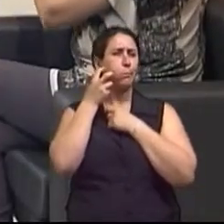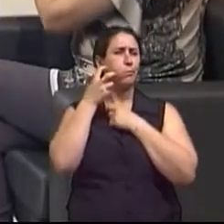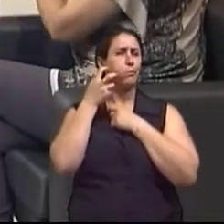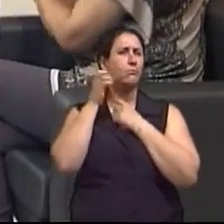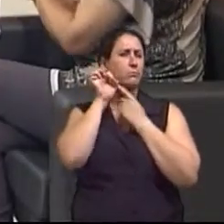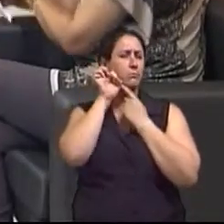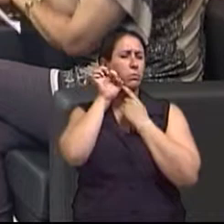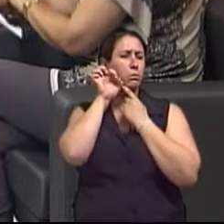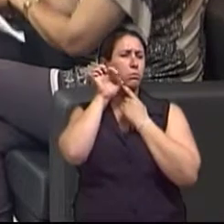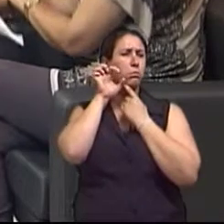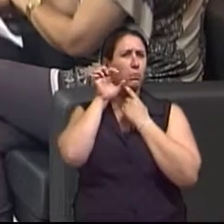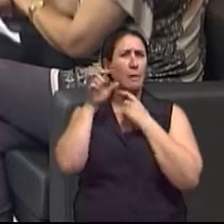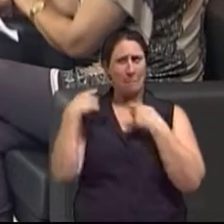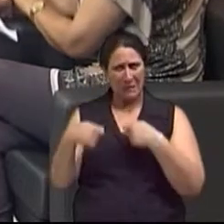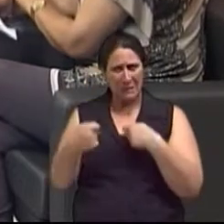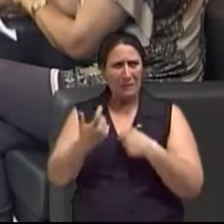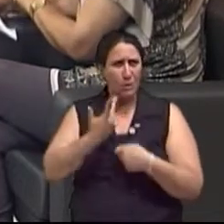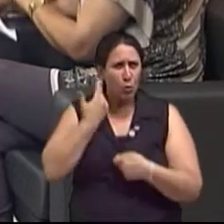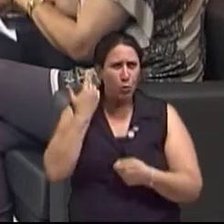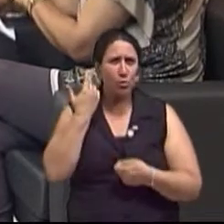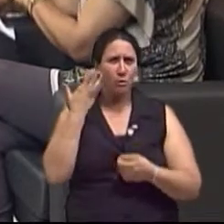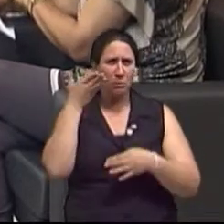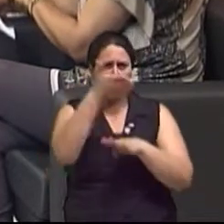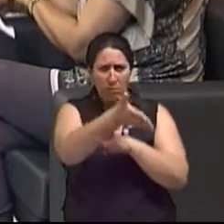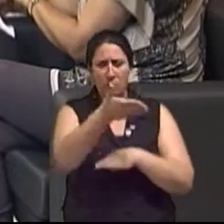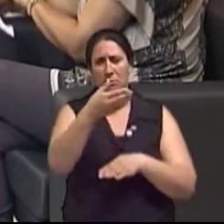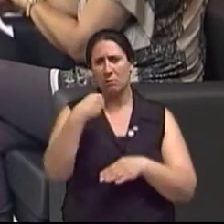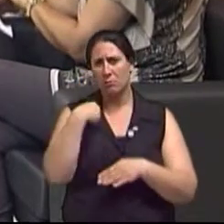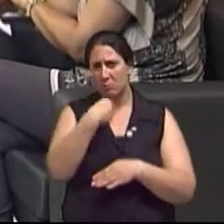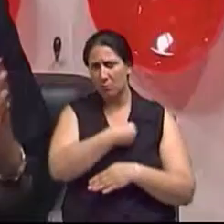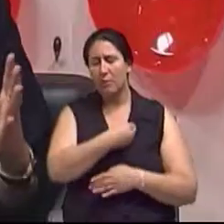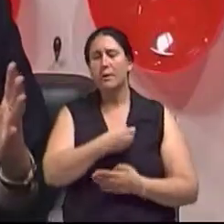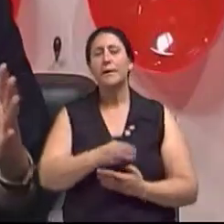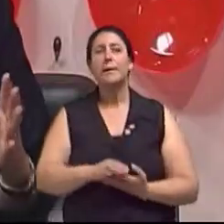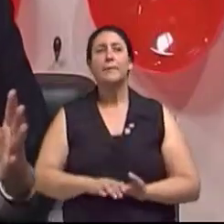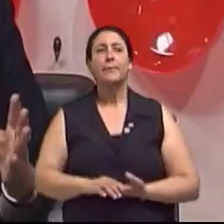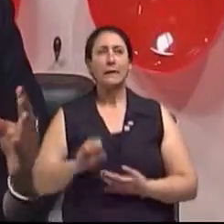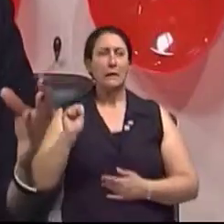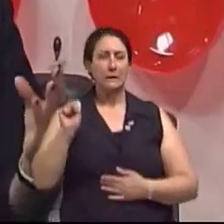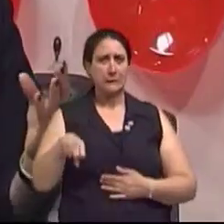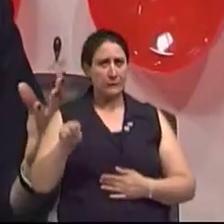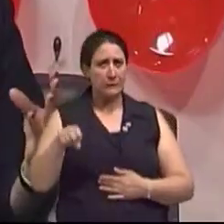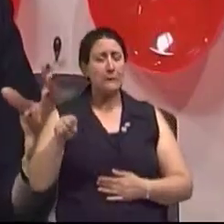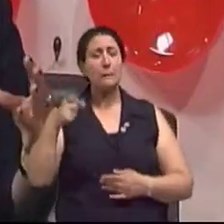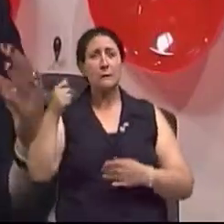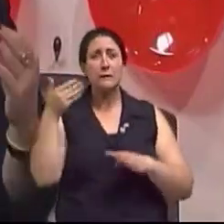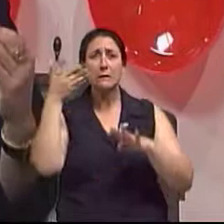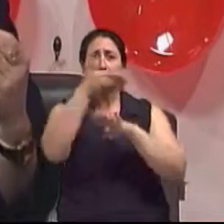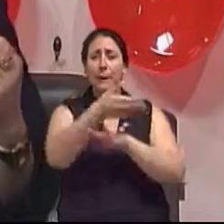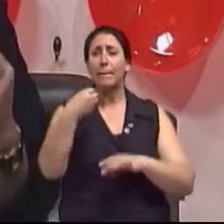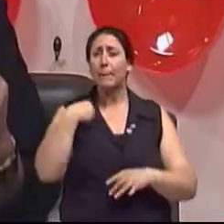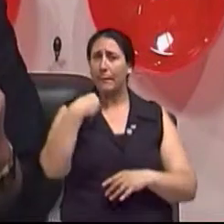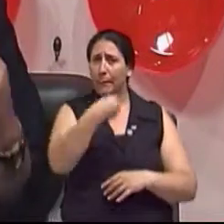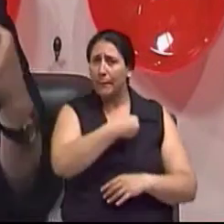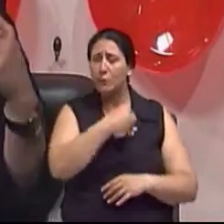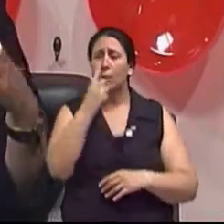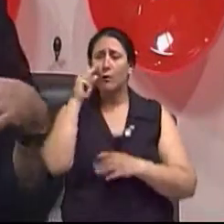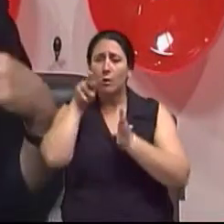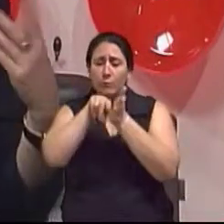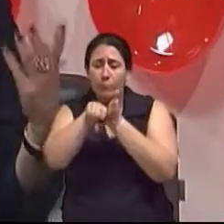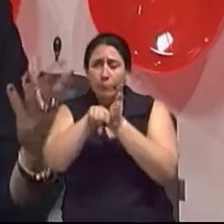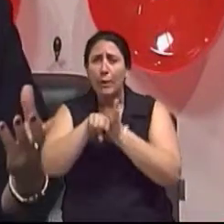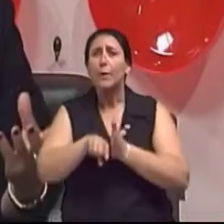tem que ir para uma cirurgia dermatológica, tem que ser retirado? Tem que ser examinado. Hoje em dia, nós temos recursos